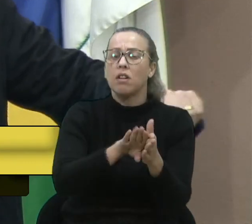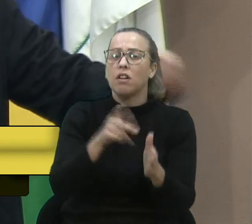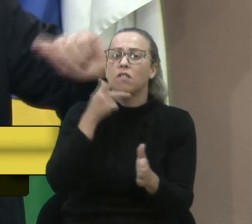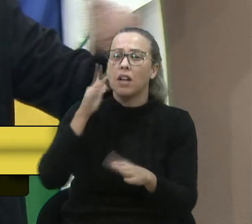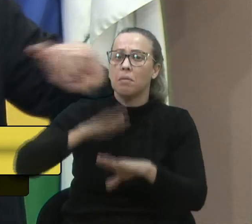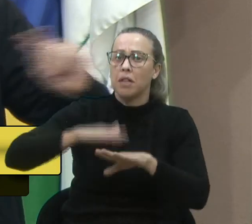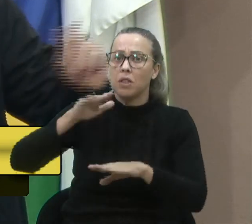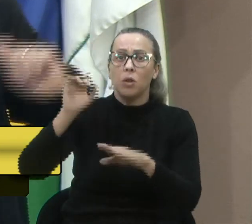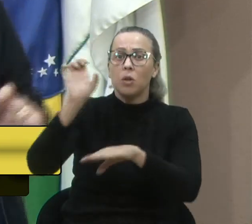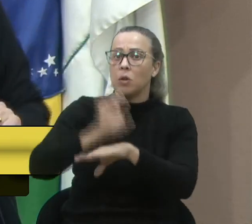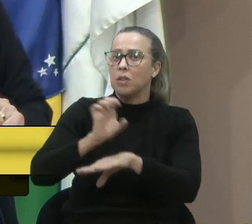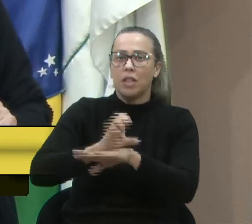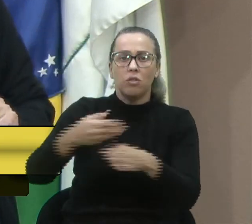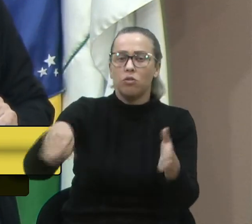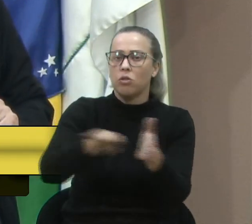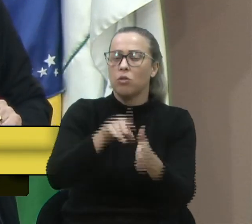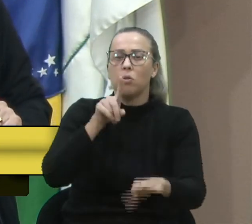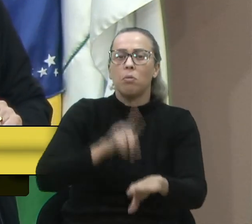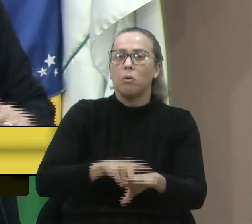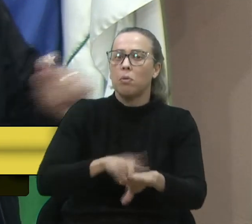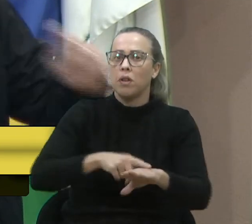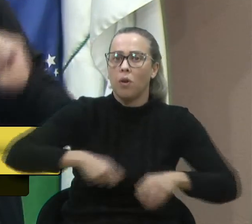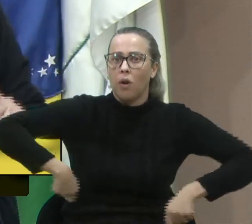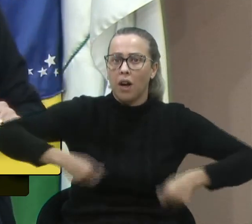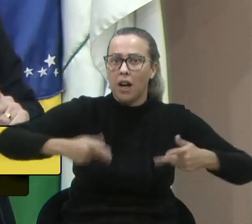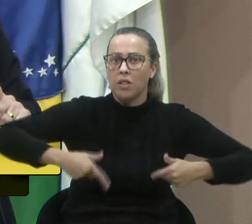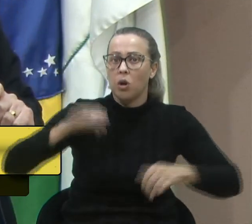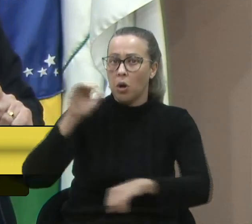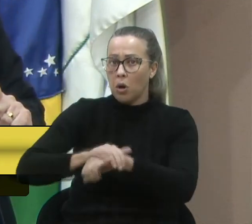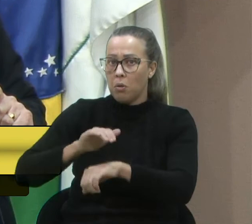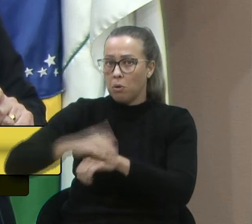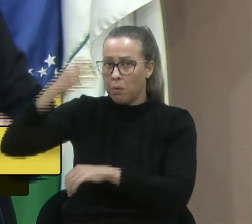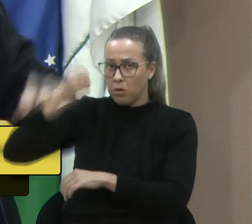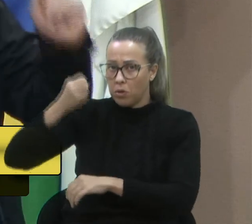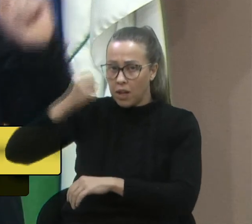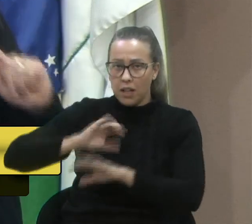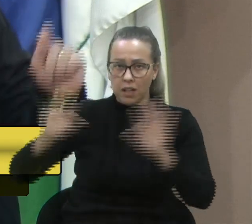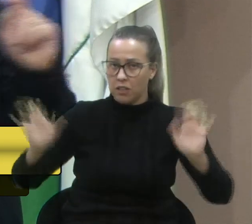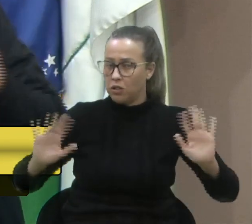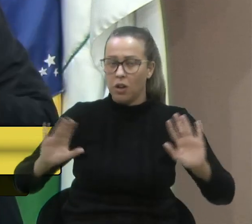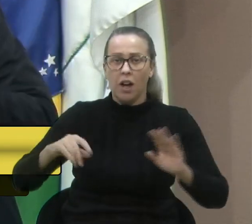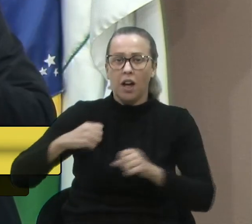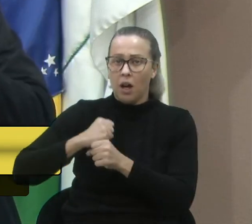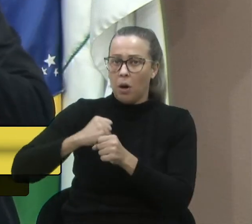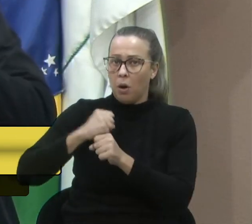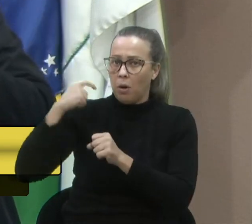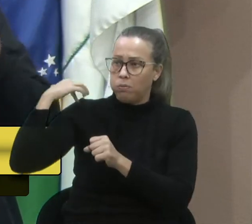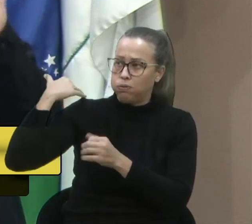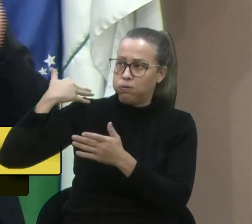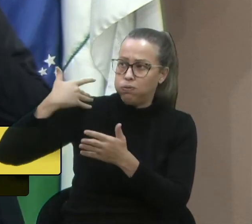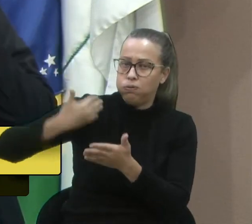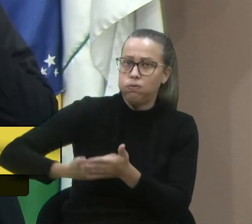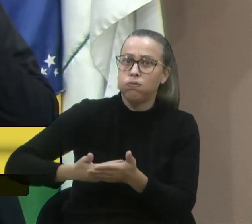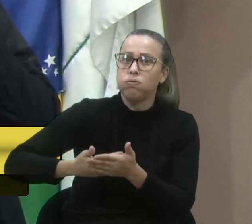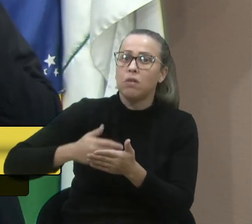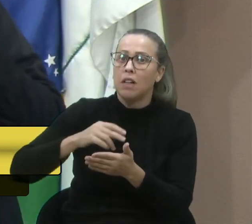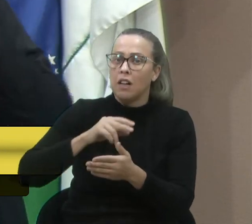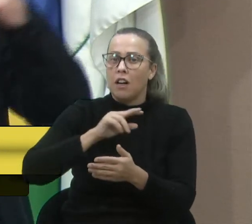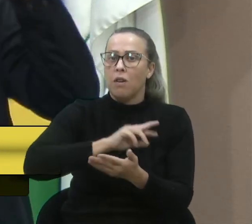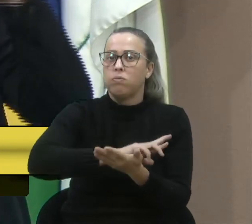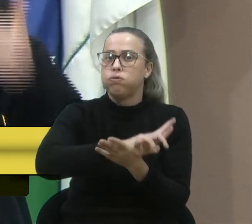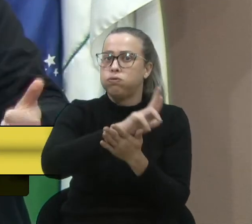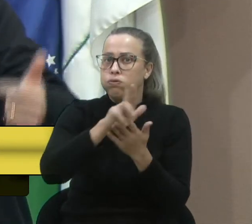mais aqui, o Estado não chegou na situação financeira que está por culpa do Eduardo Leite. São vários governos, e aqui de vários partidos,